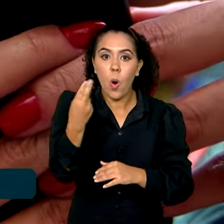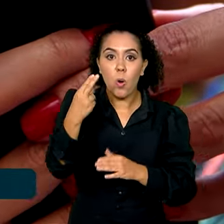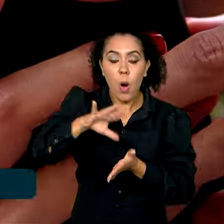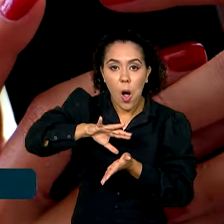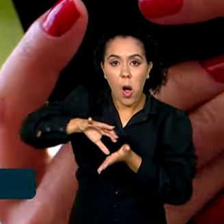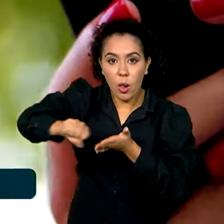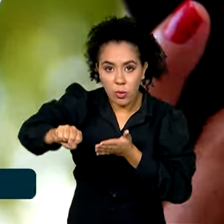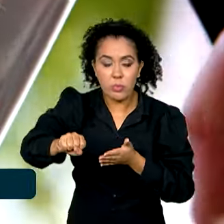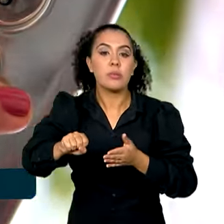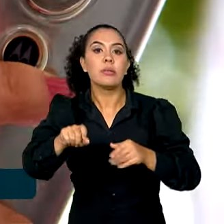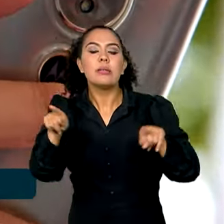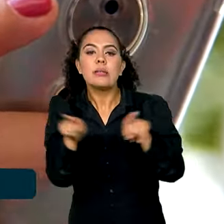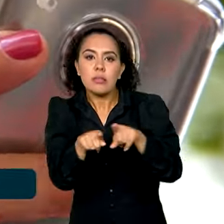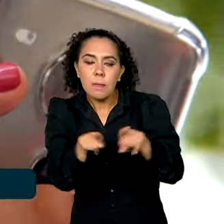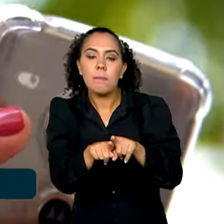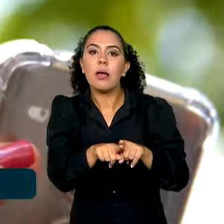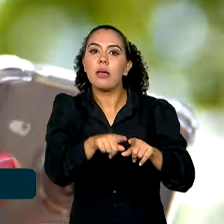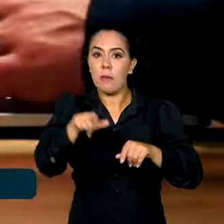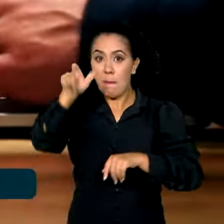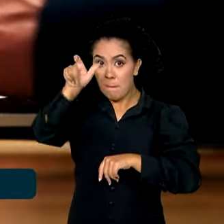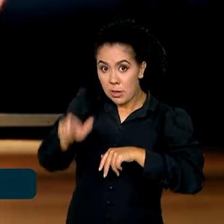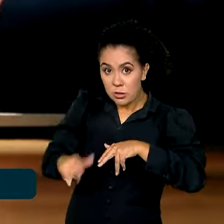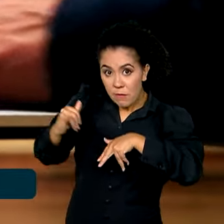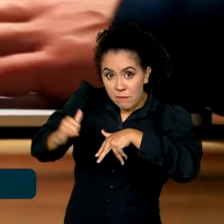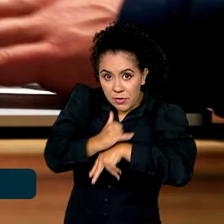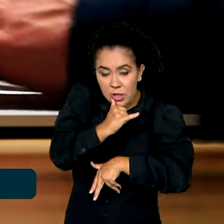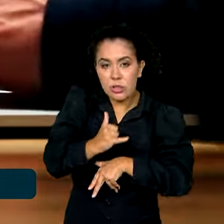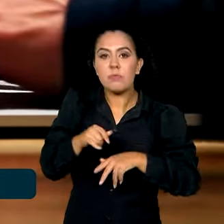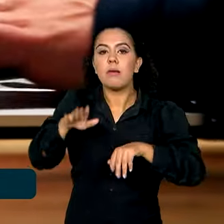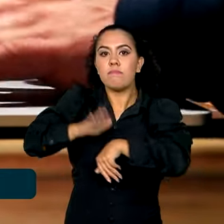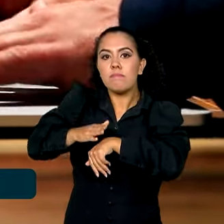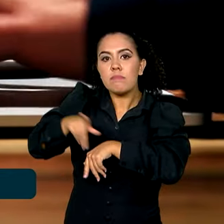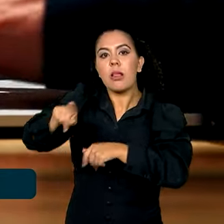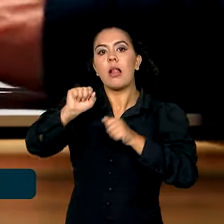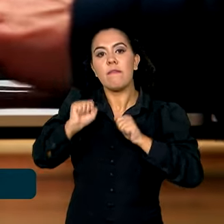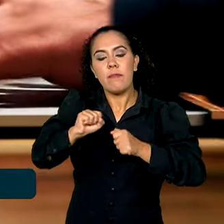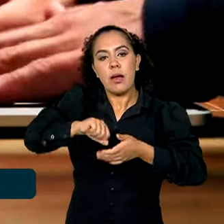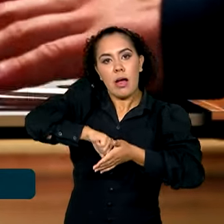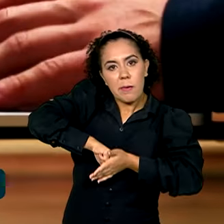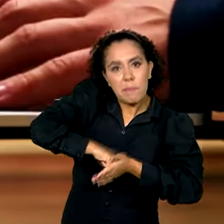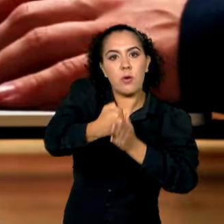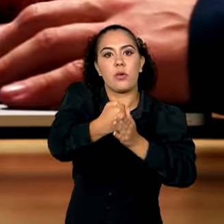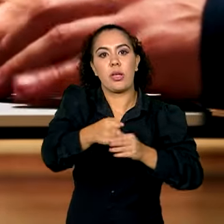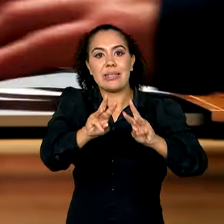possível que a própria vítima faça o bloqueio por meio de acesso ao site em um computador.